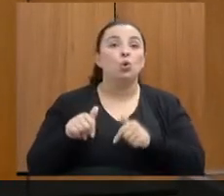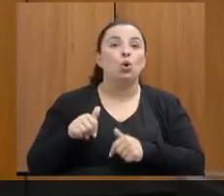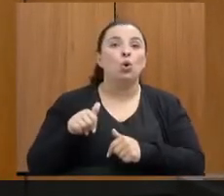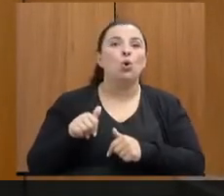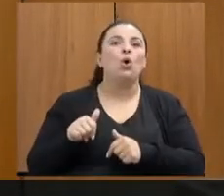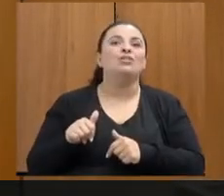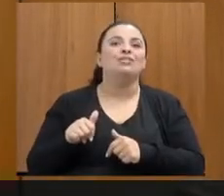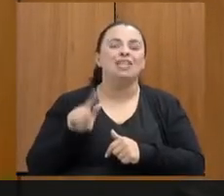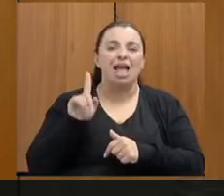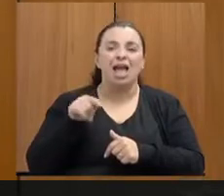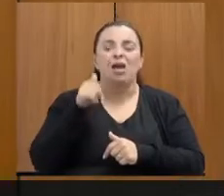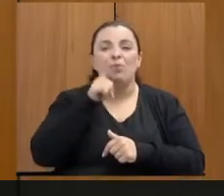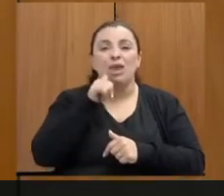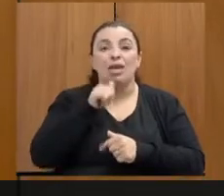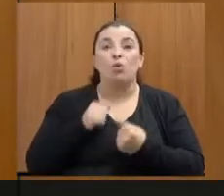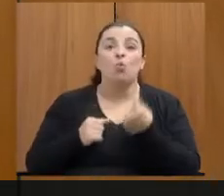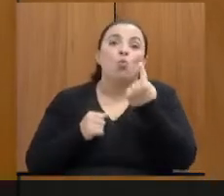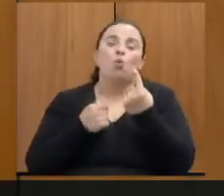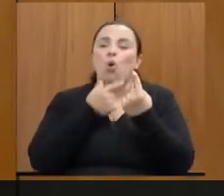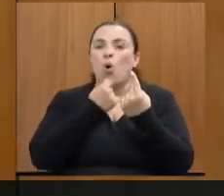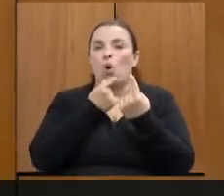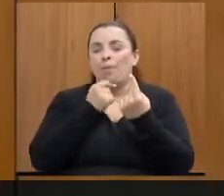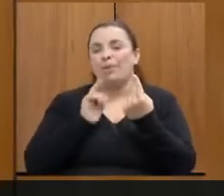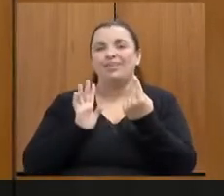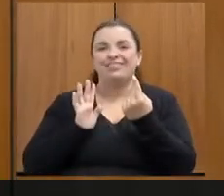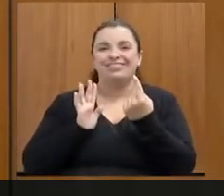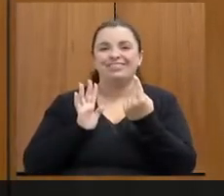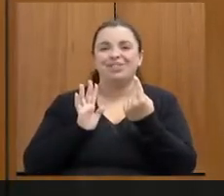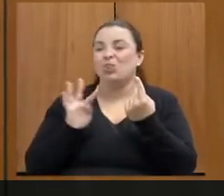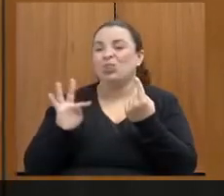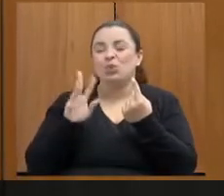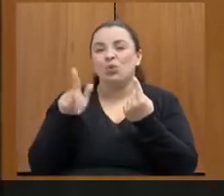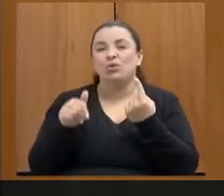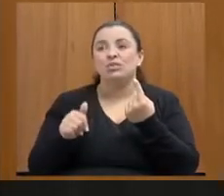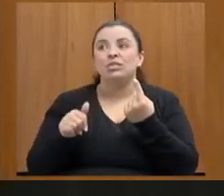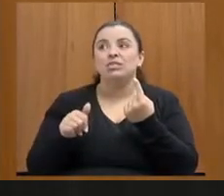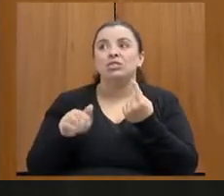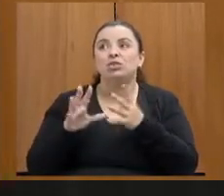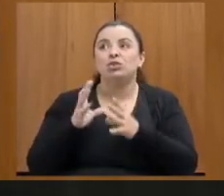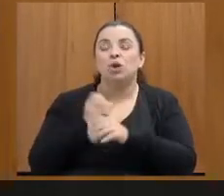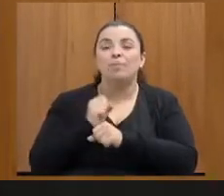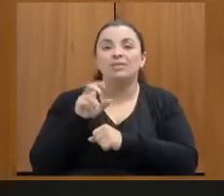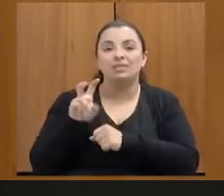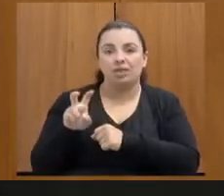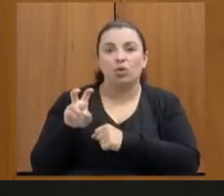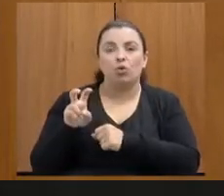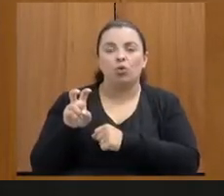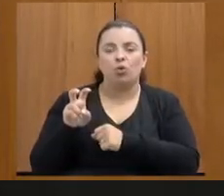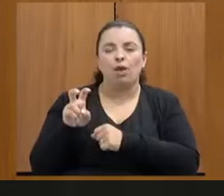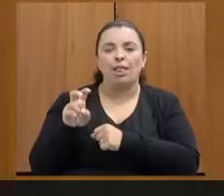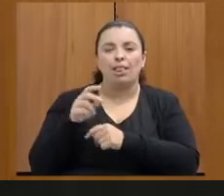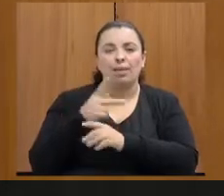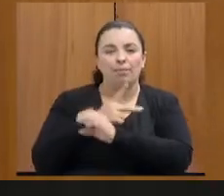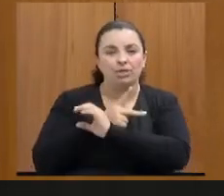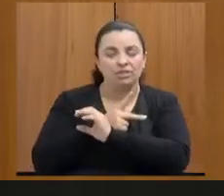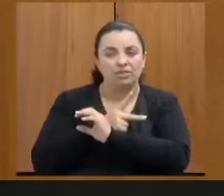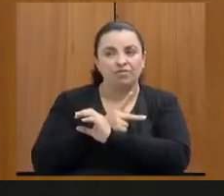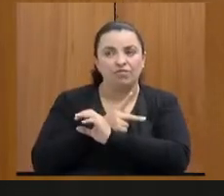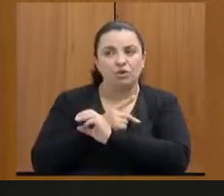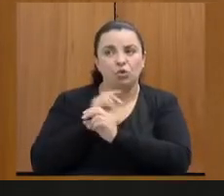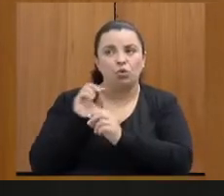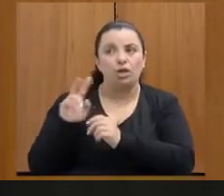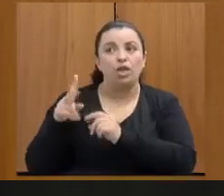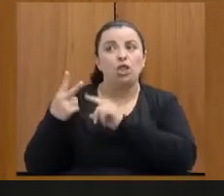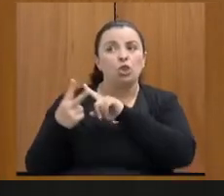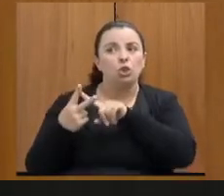investigador, que é homem. O resto, todo mundo da legislação. São 5 servidores da polícia civil e tem mais 2 cedidos da